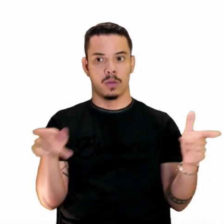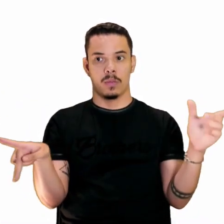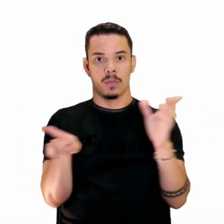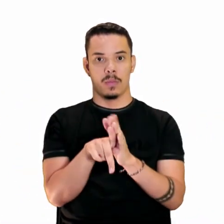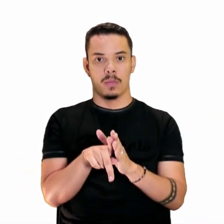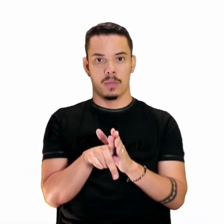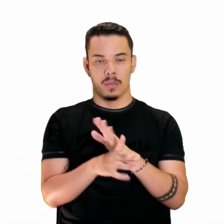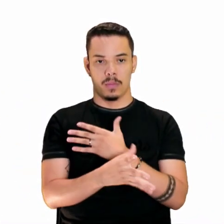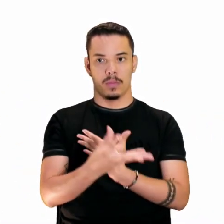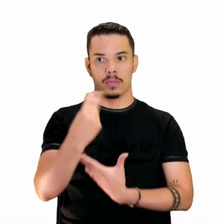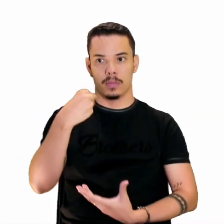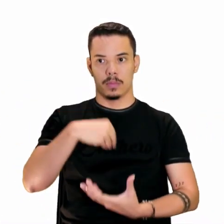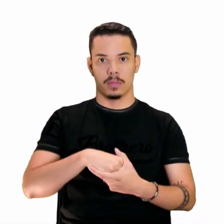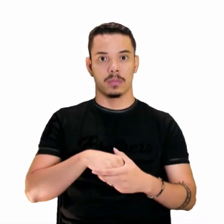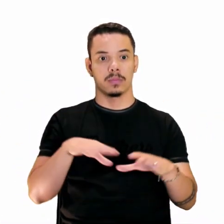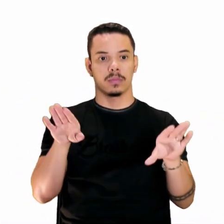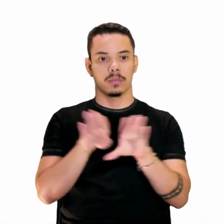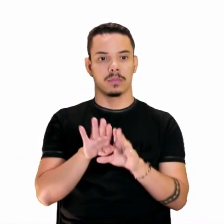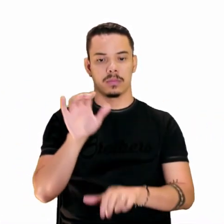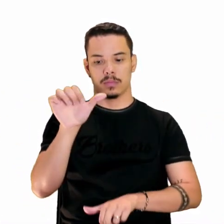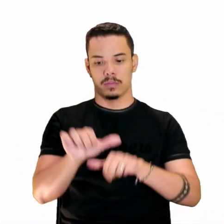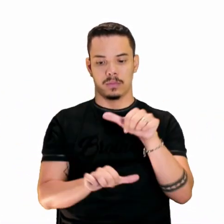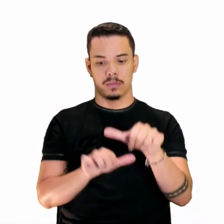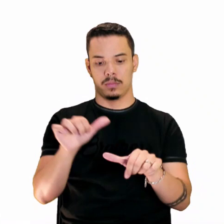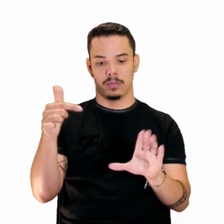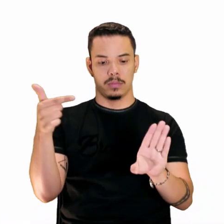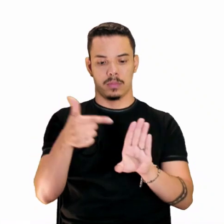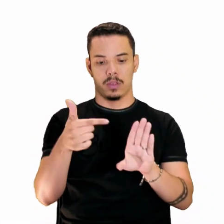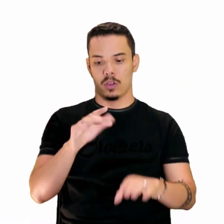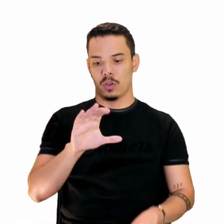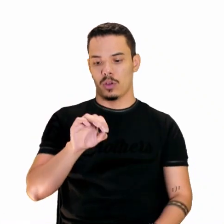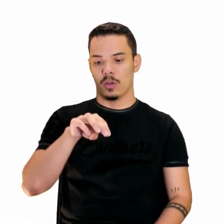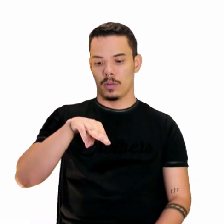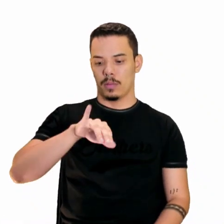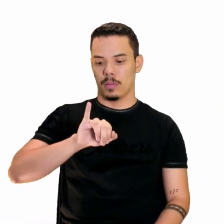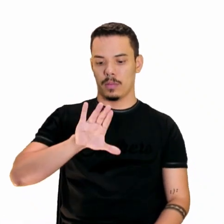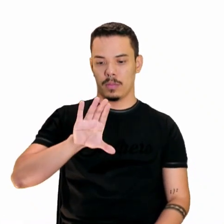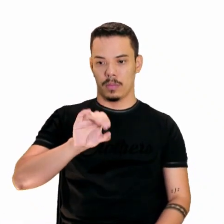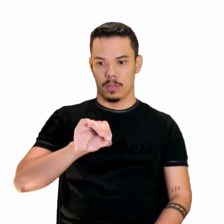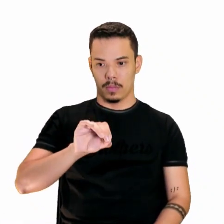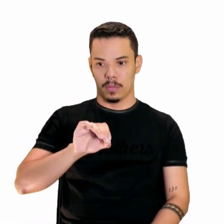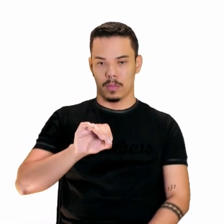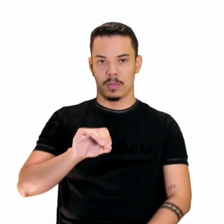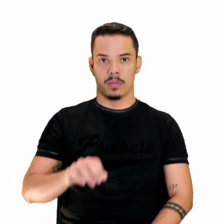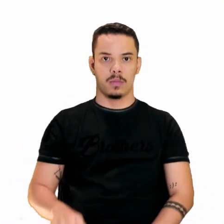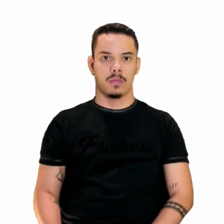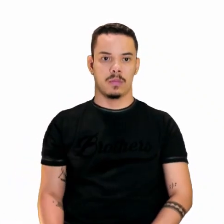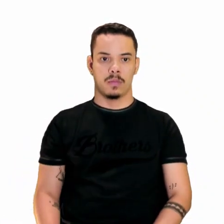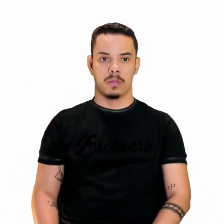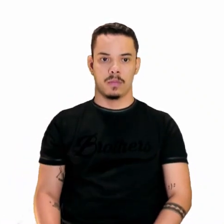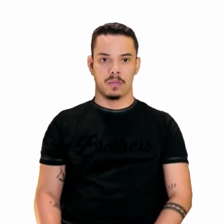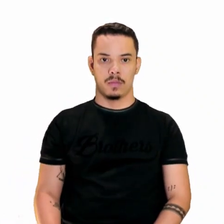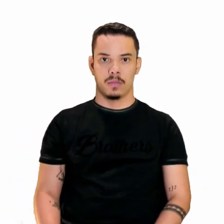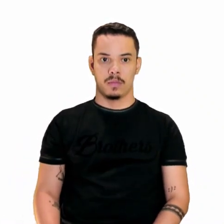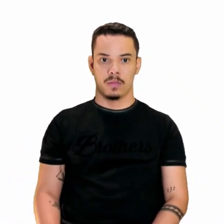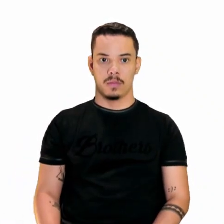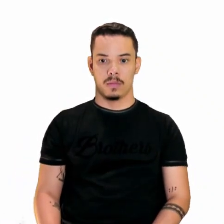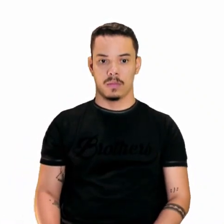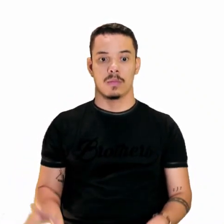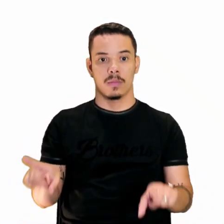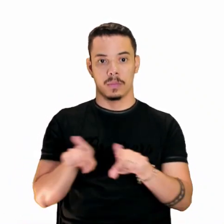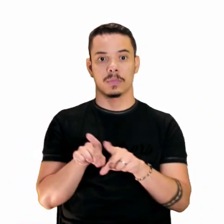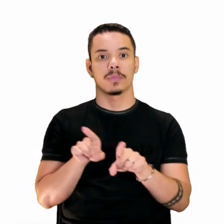né? Para se tornar também cômico. Além de fazer crítica, também há um pouco de humor nesta